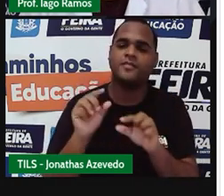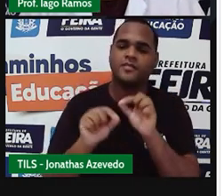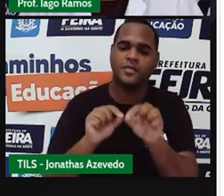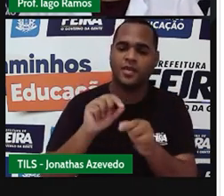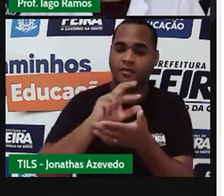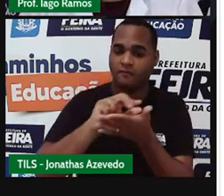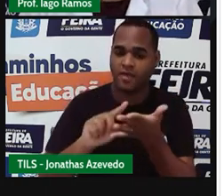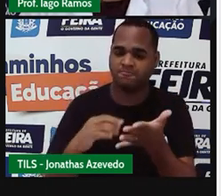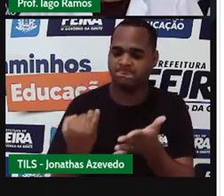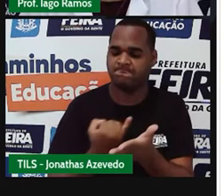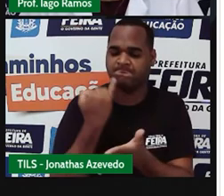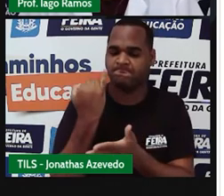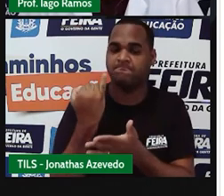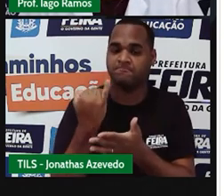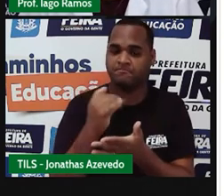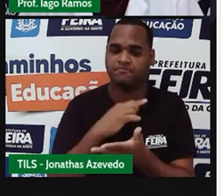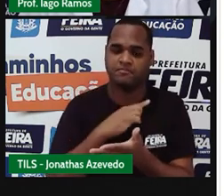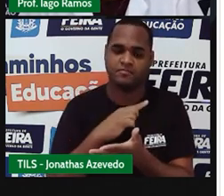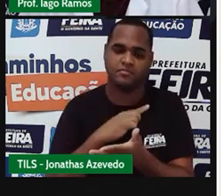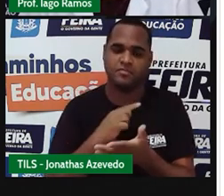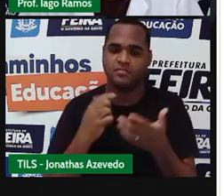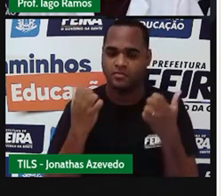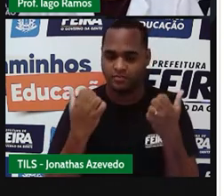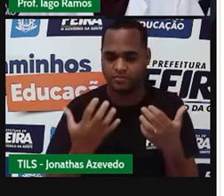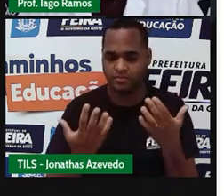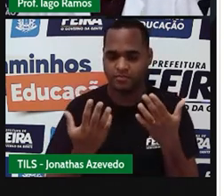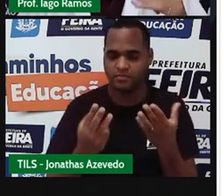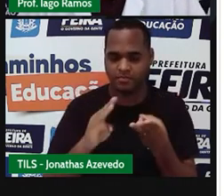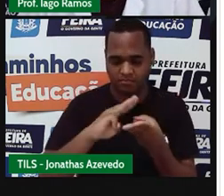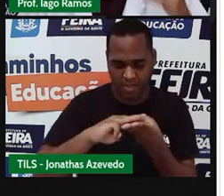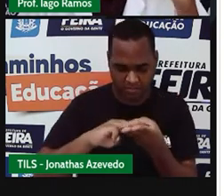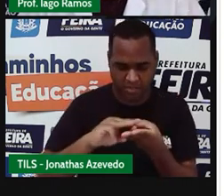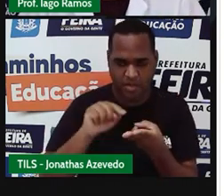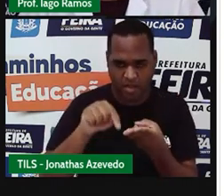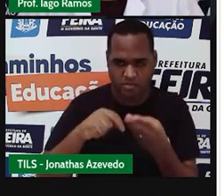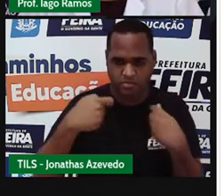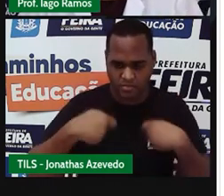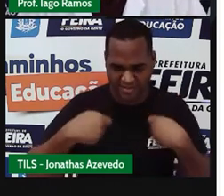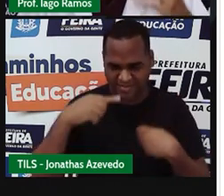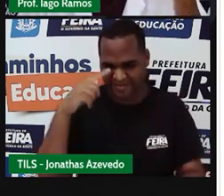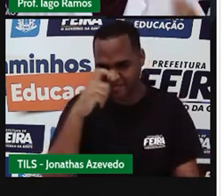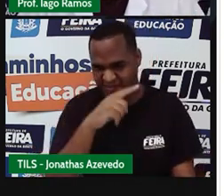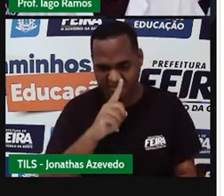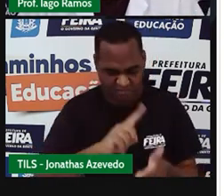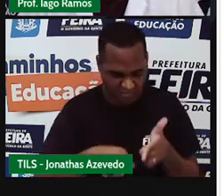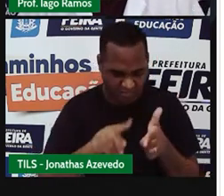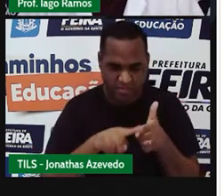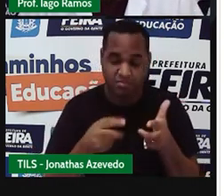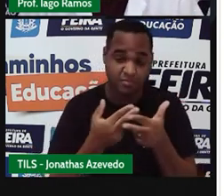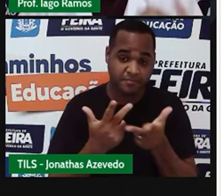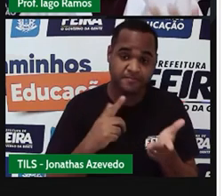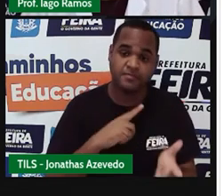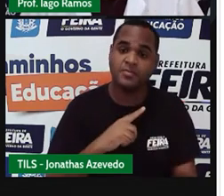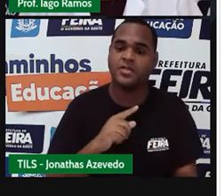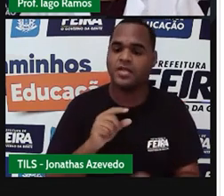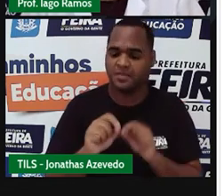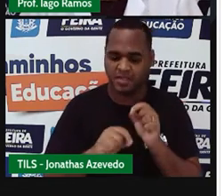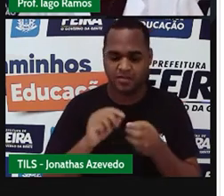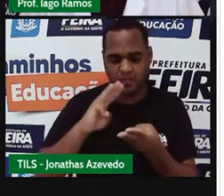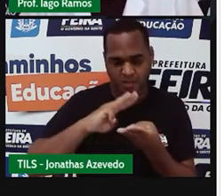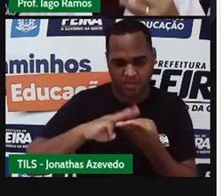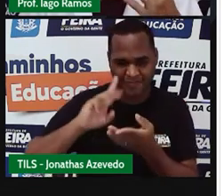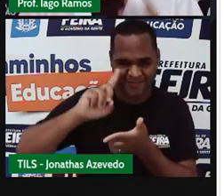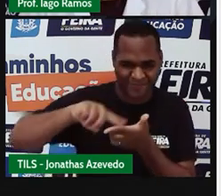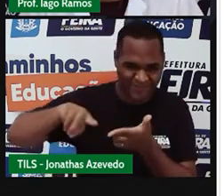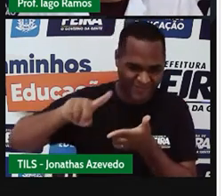extremamente interessante, tá? Nem sempre a matemática precisa ser difícil, nem sempre a matemática precisa ser um pesadelo,